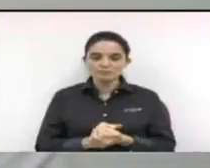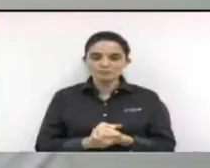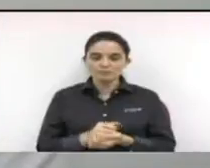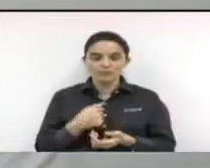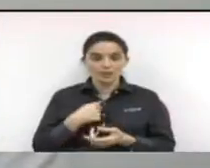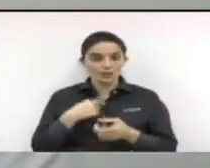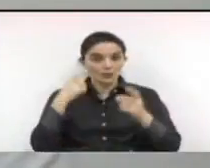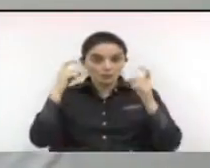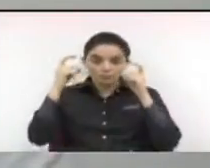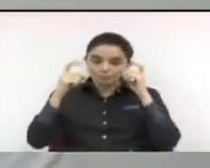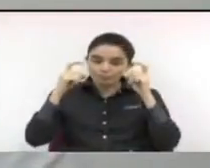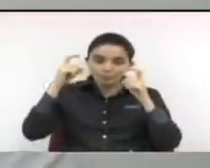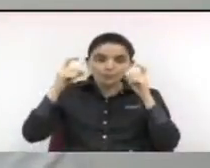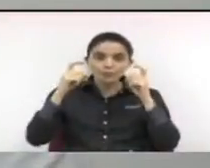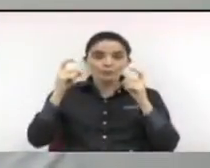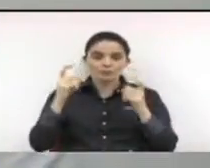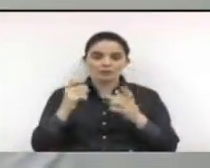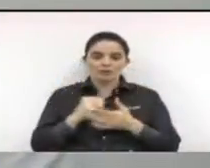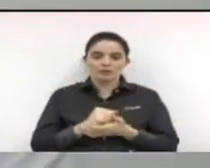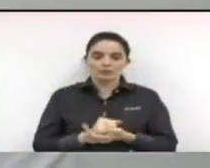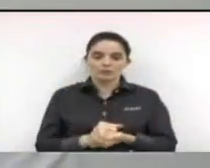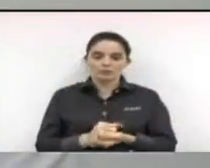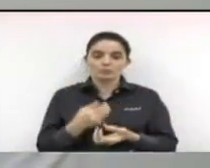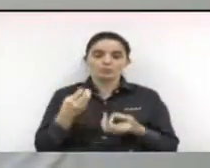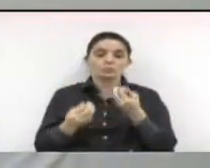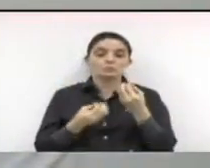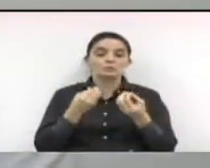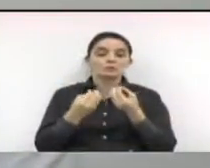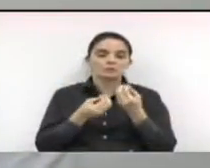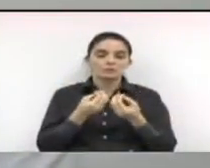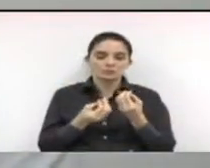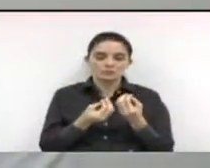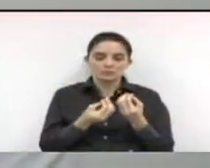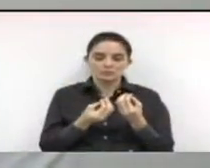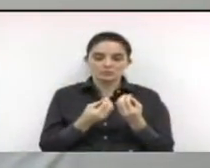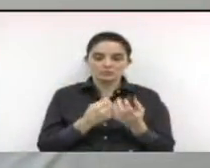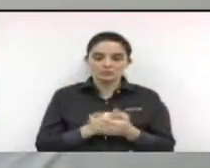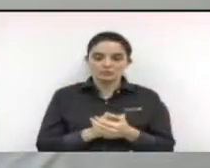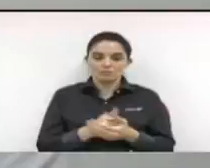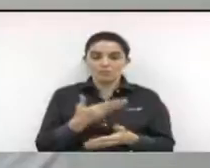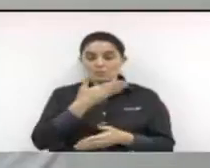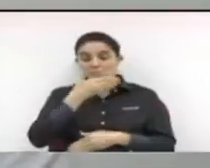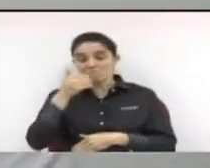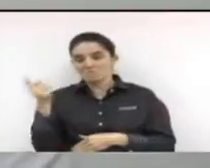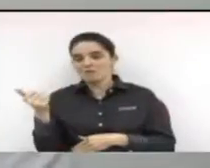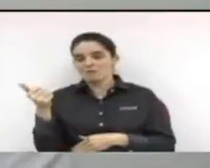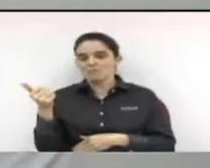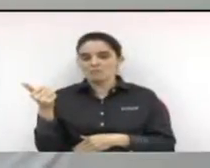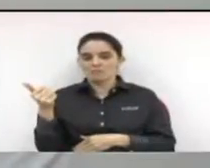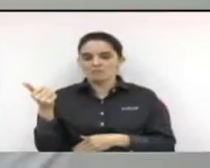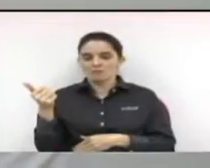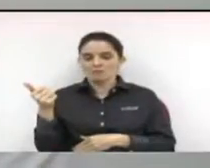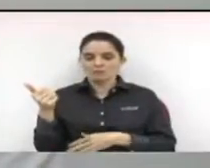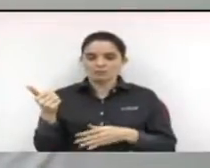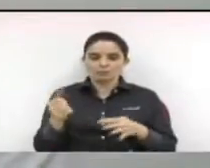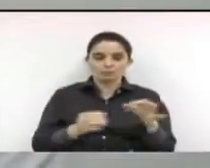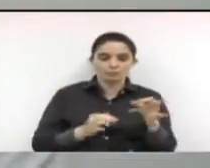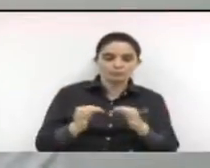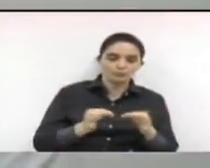Mas a minha preocupação era de como é que a gente poderia melhorar o projeto no sentido de